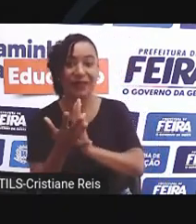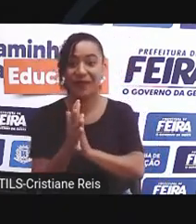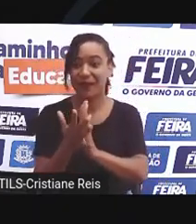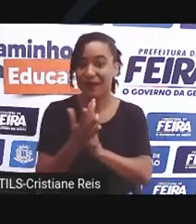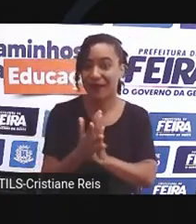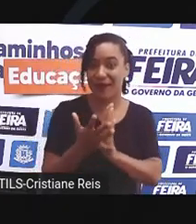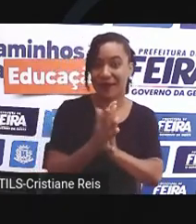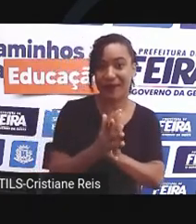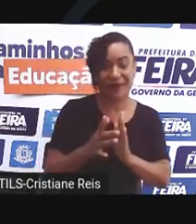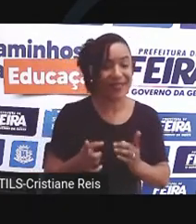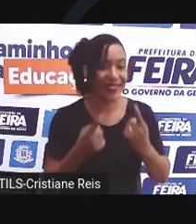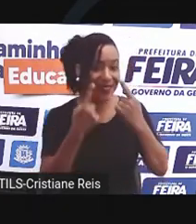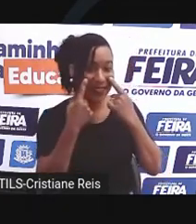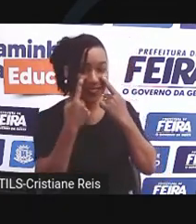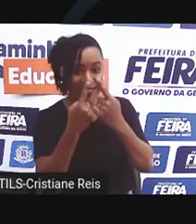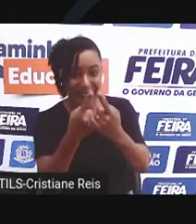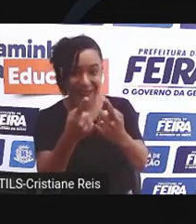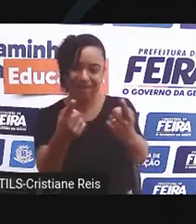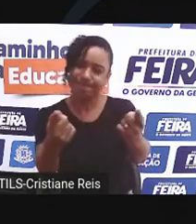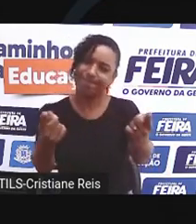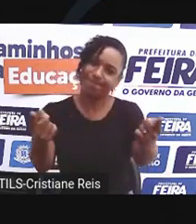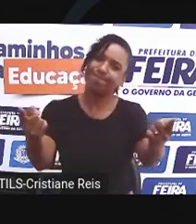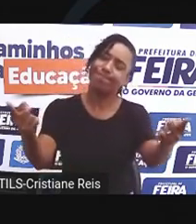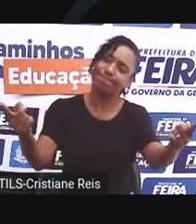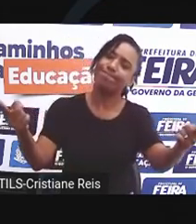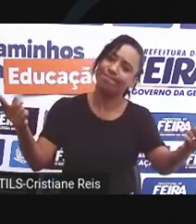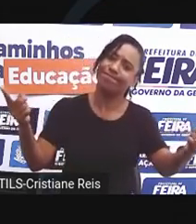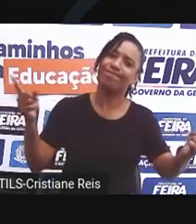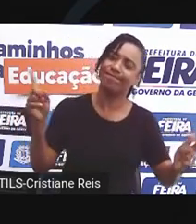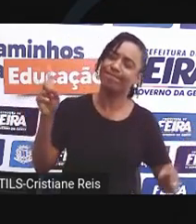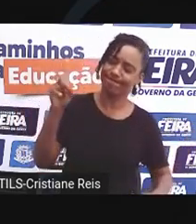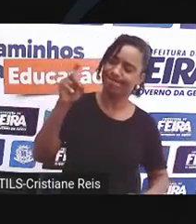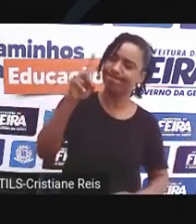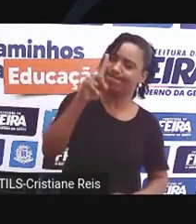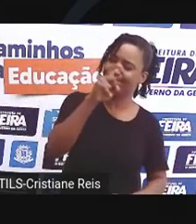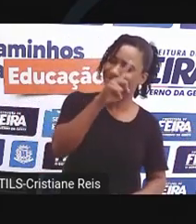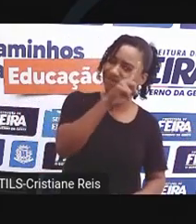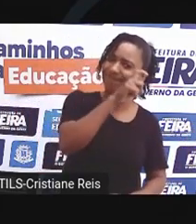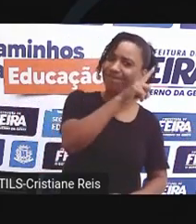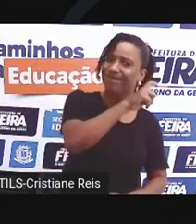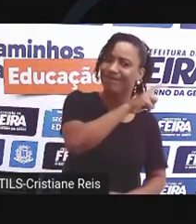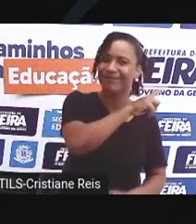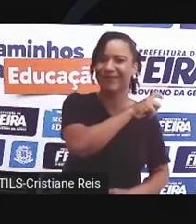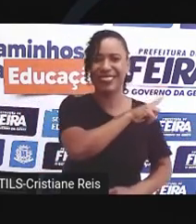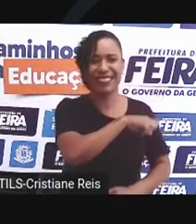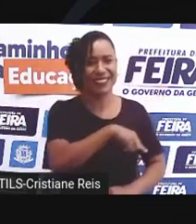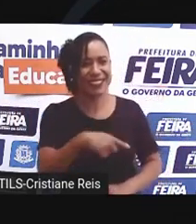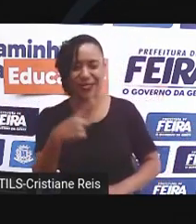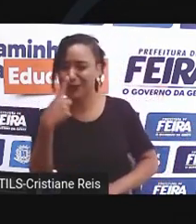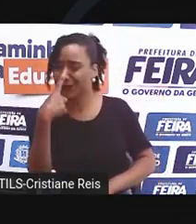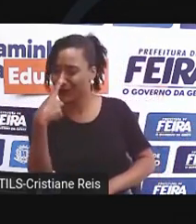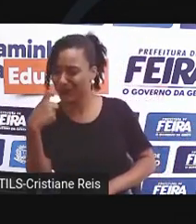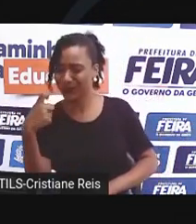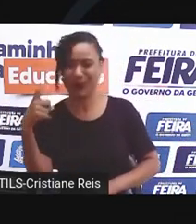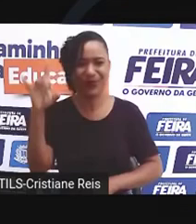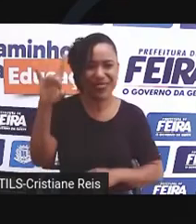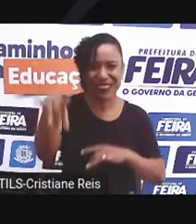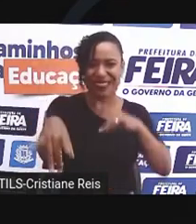Olha, tá difícil viver com tanta poluição